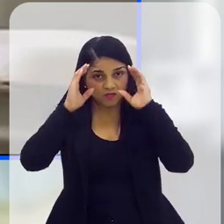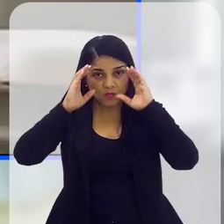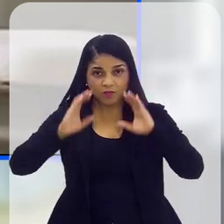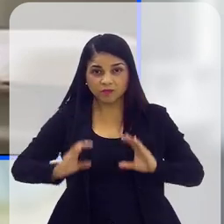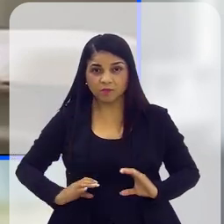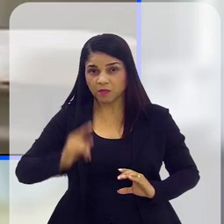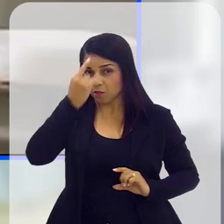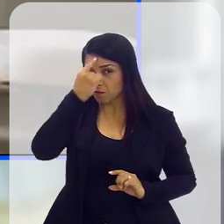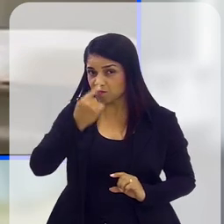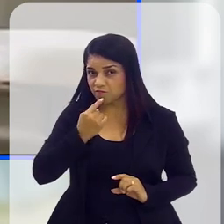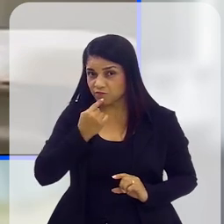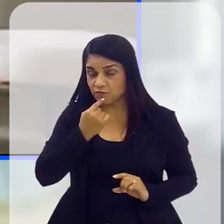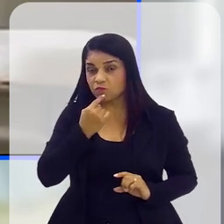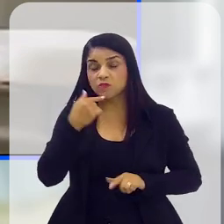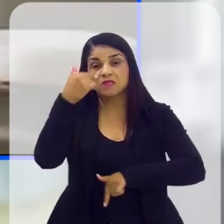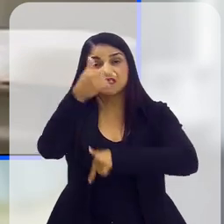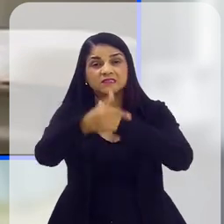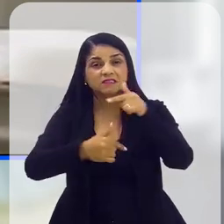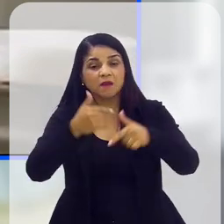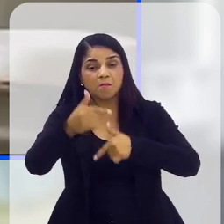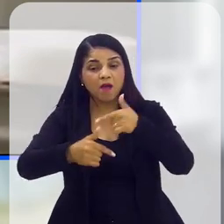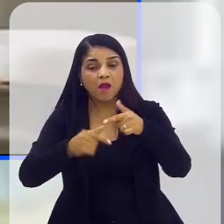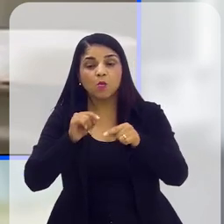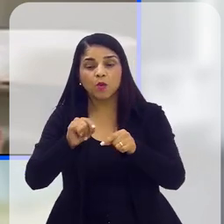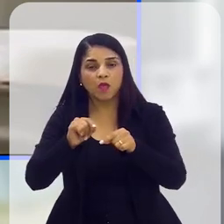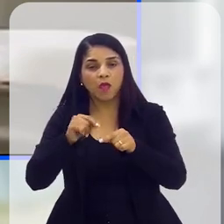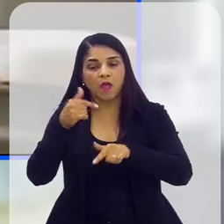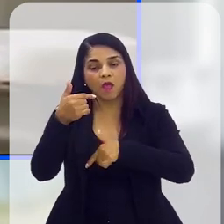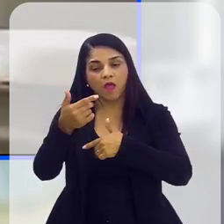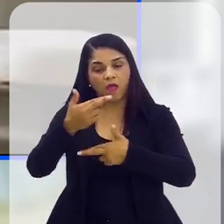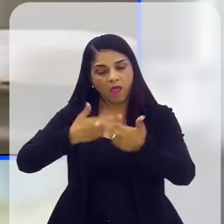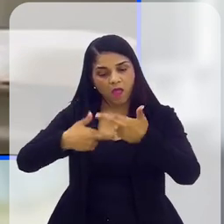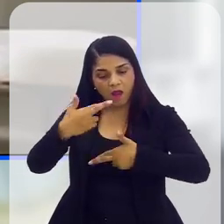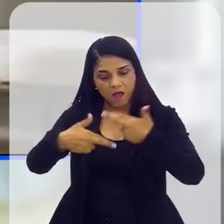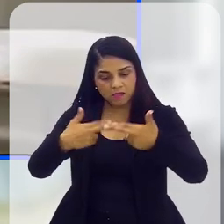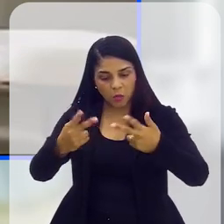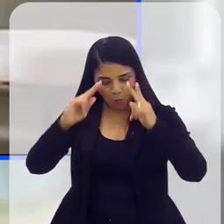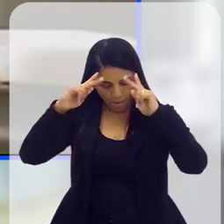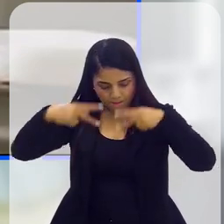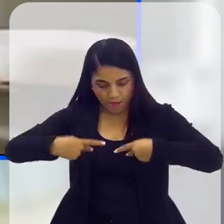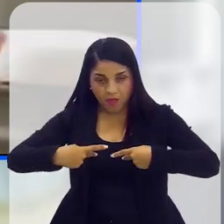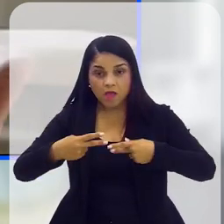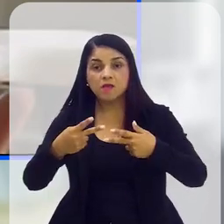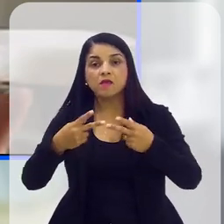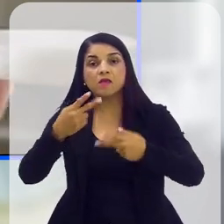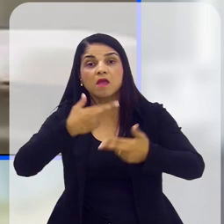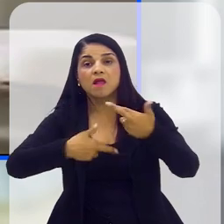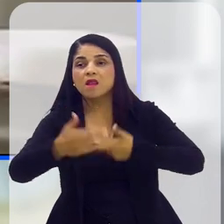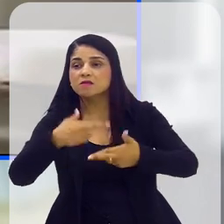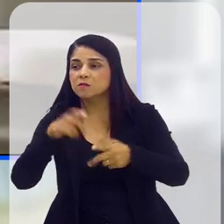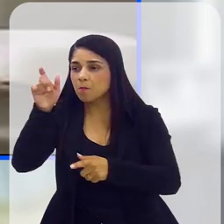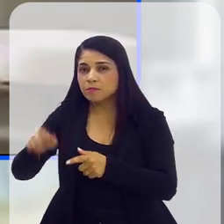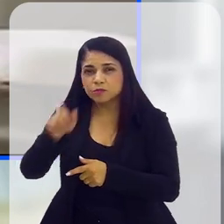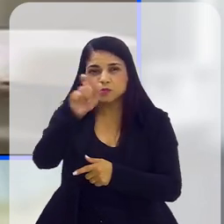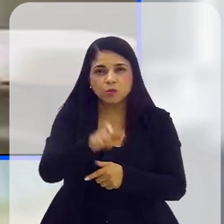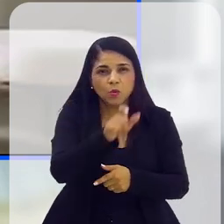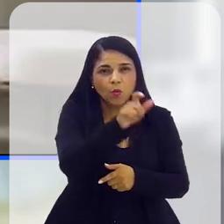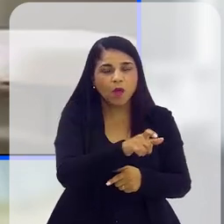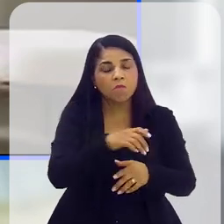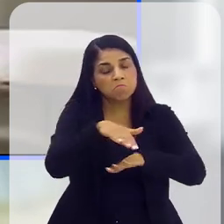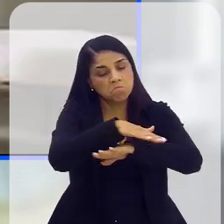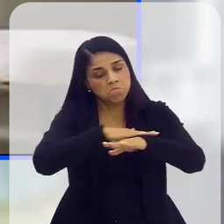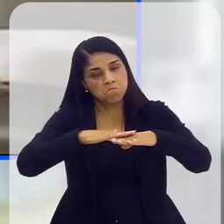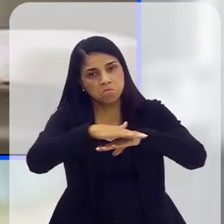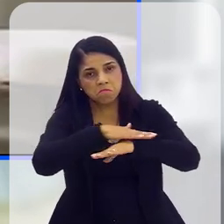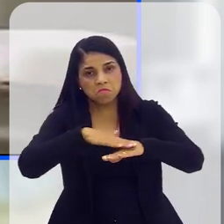de perfil comportamental, ela vai trabalhar nessa relação da pessoa com ela mesma e na relação daqueles que estão ao redor, seja no campo